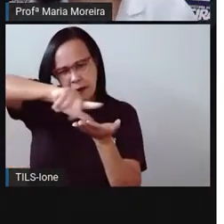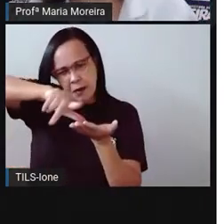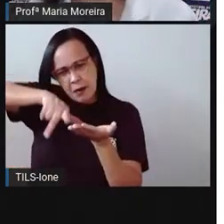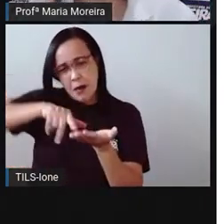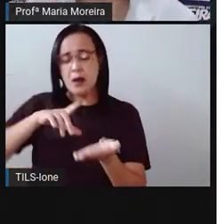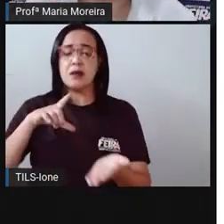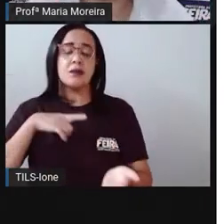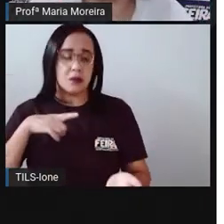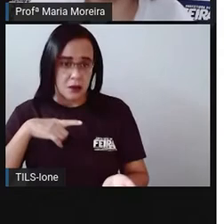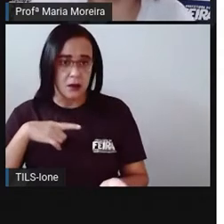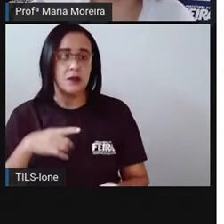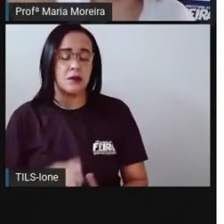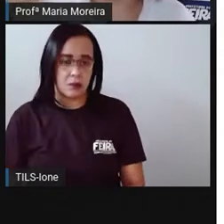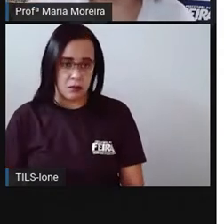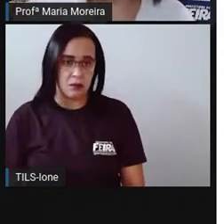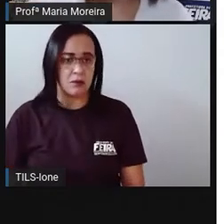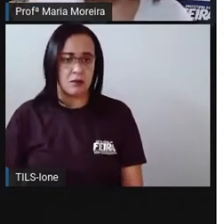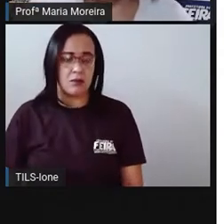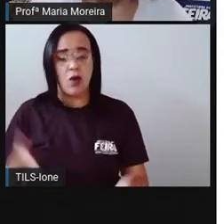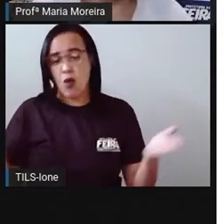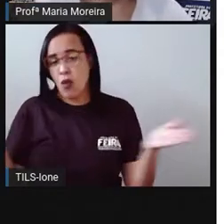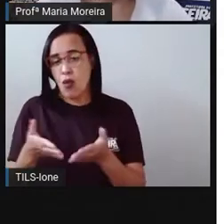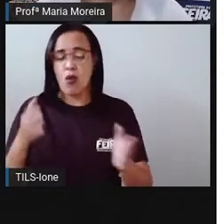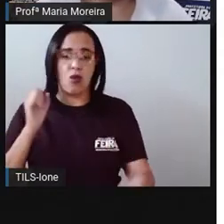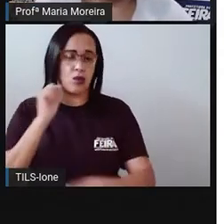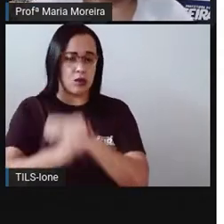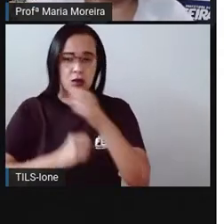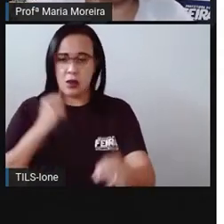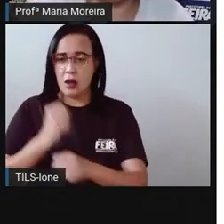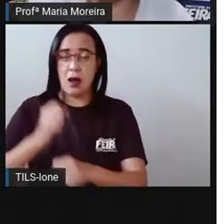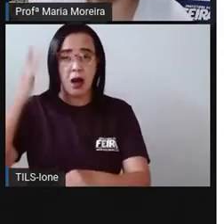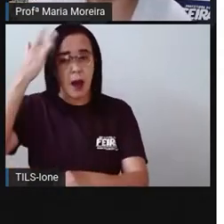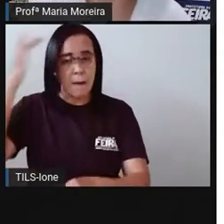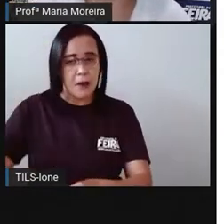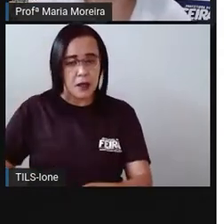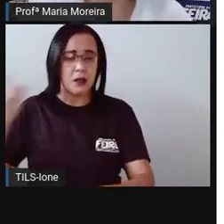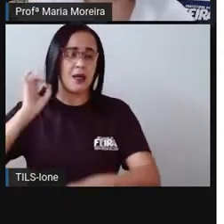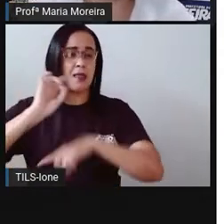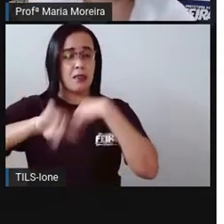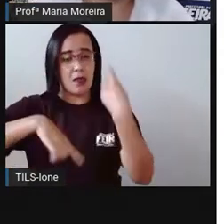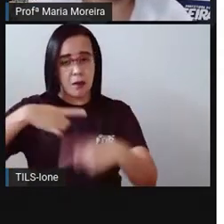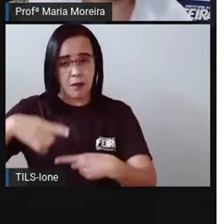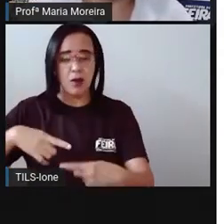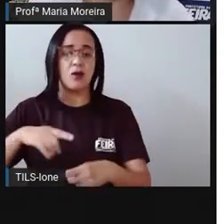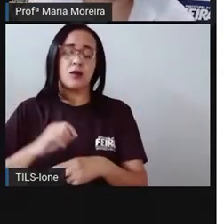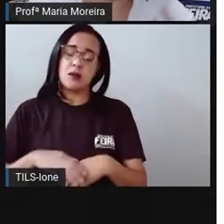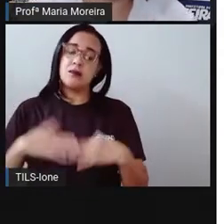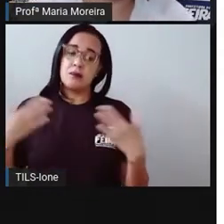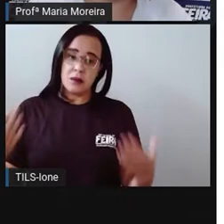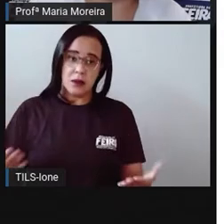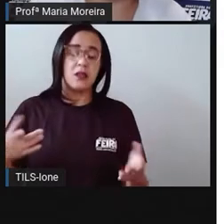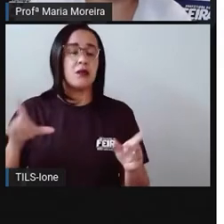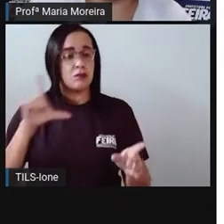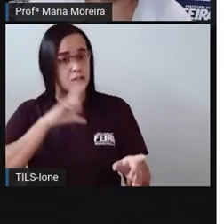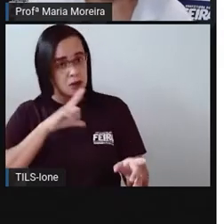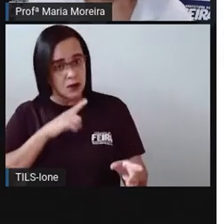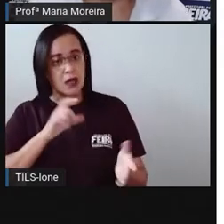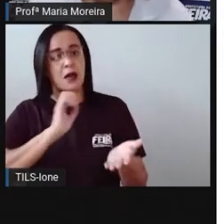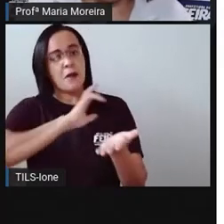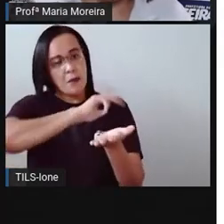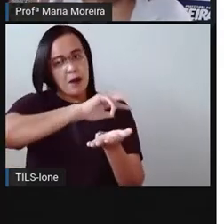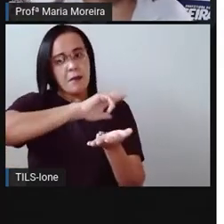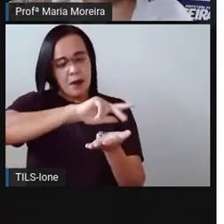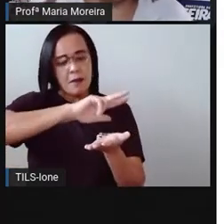Meses, anos, hoje, amanhã, depois. Então existe aí, fora o fato de existir